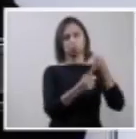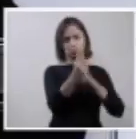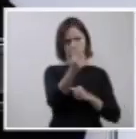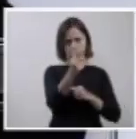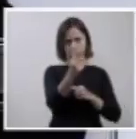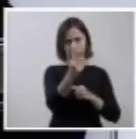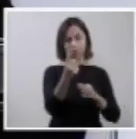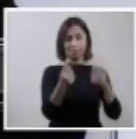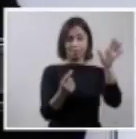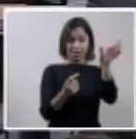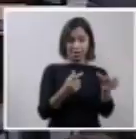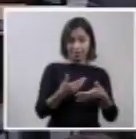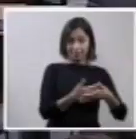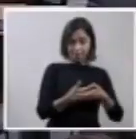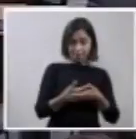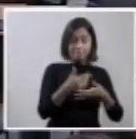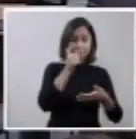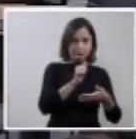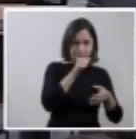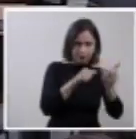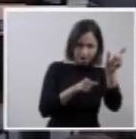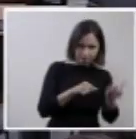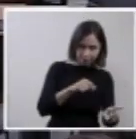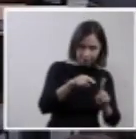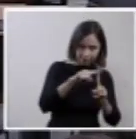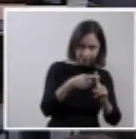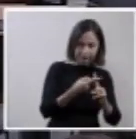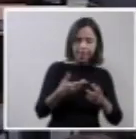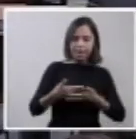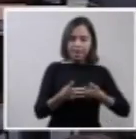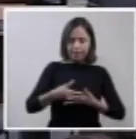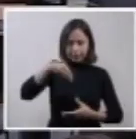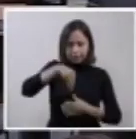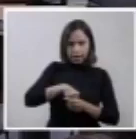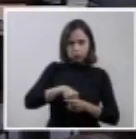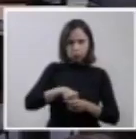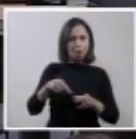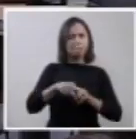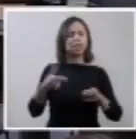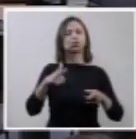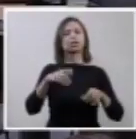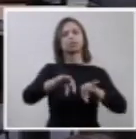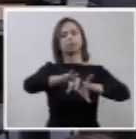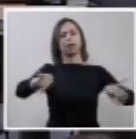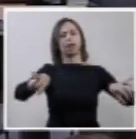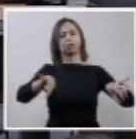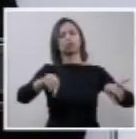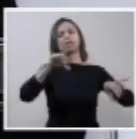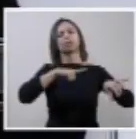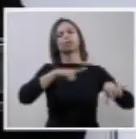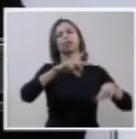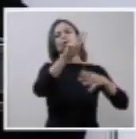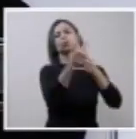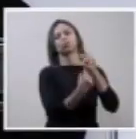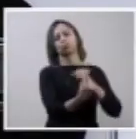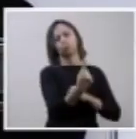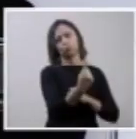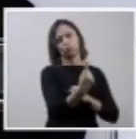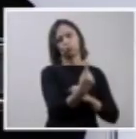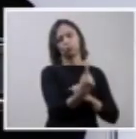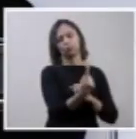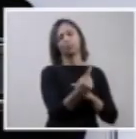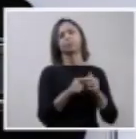E veja que a psicanálise nos mostra que essa unidade vai bastante além do momento do parto. Durante um longo período, o bebê